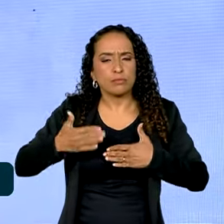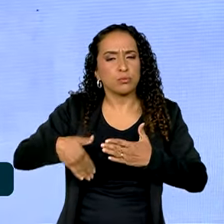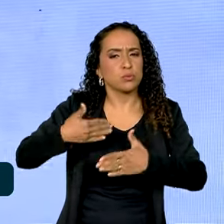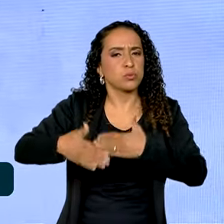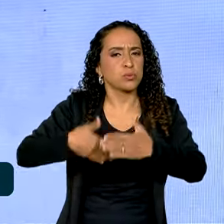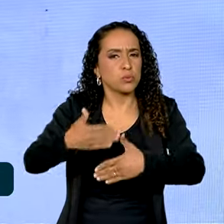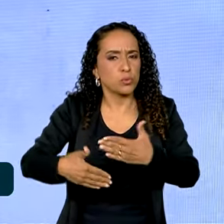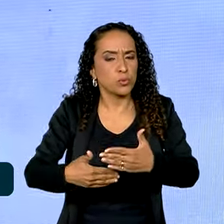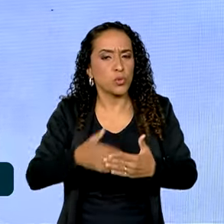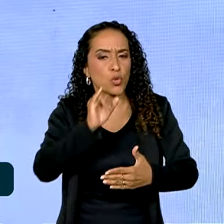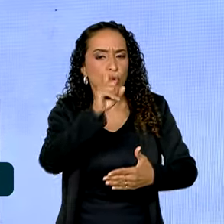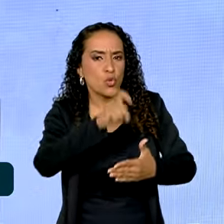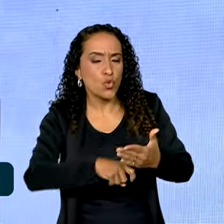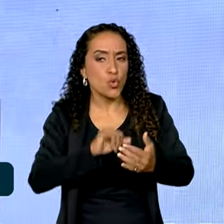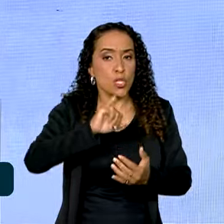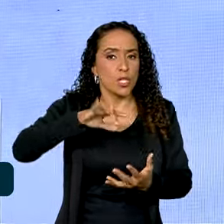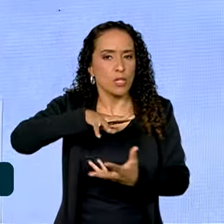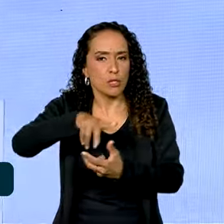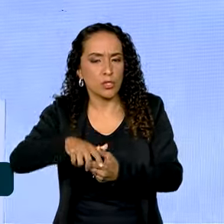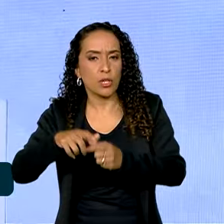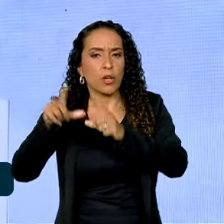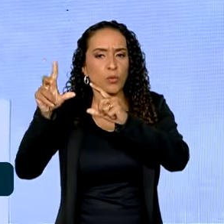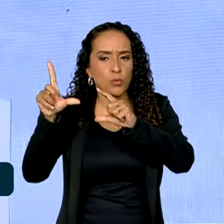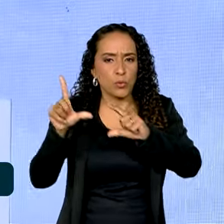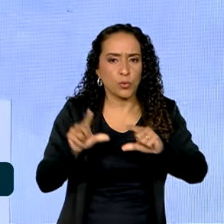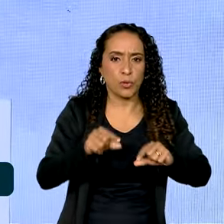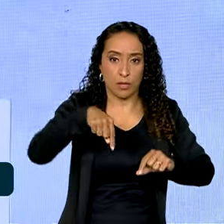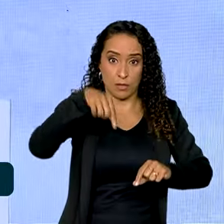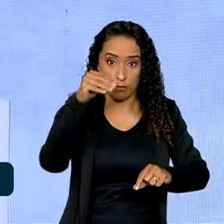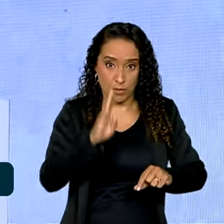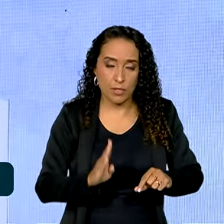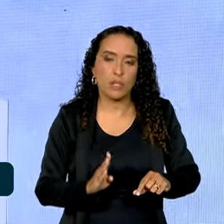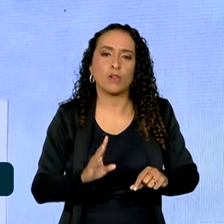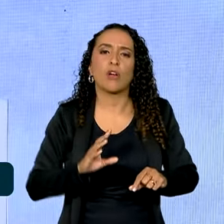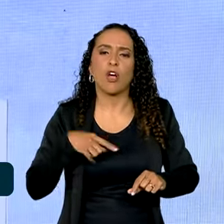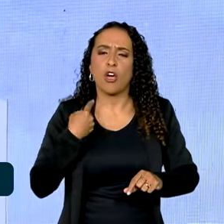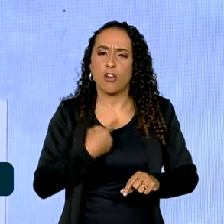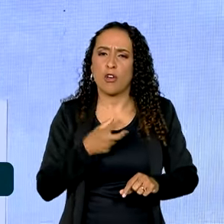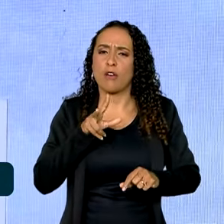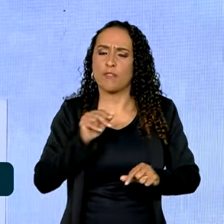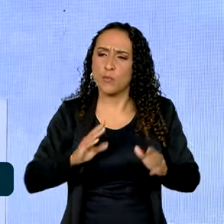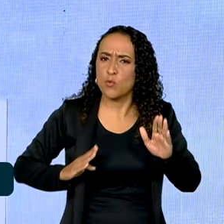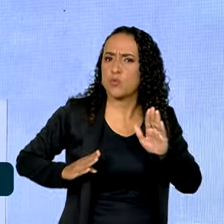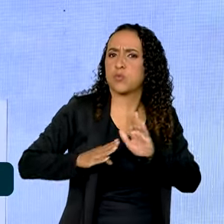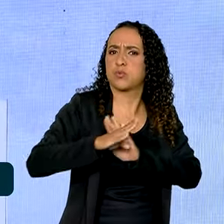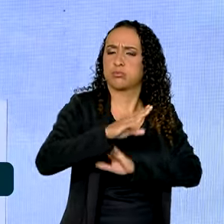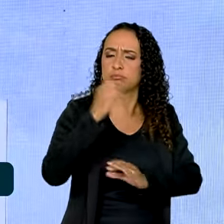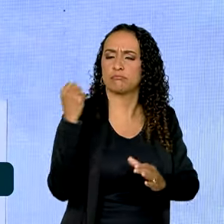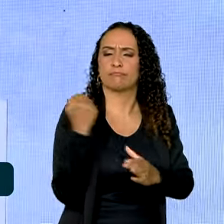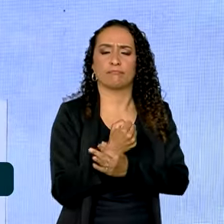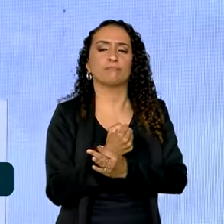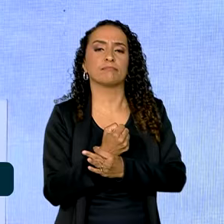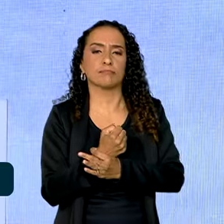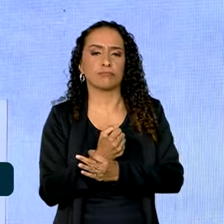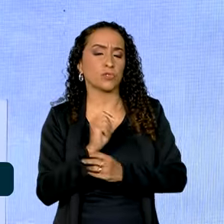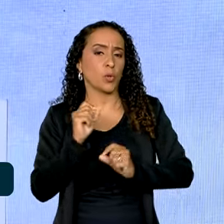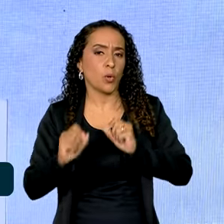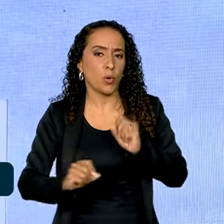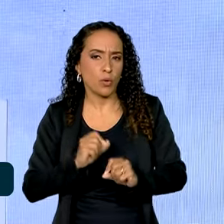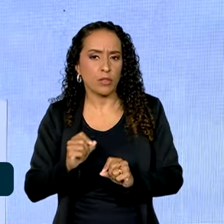da queda do júlio internacional soprarem no Brasil, nós vamos decolar em segurança com